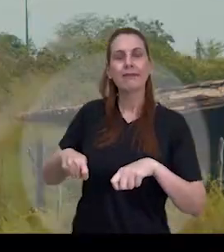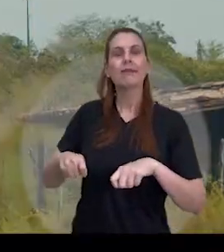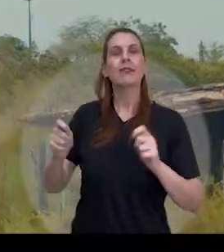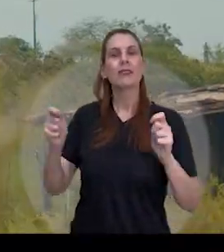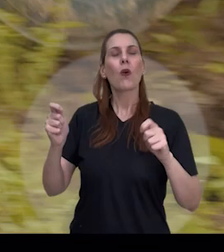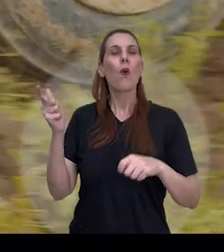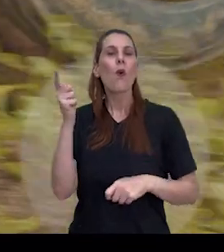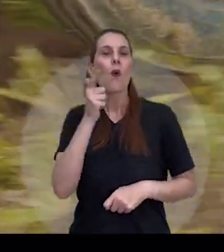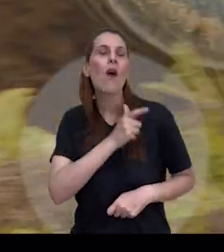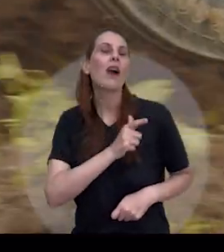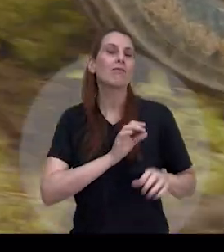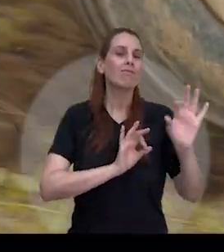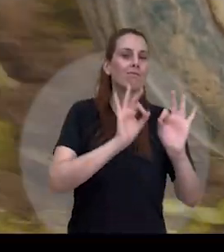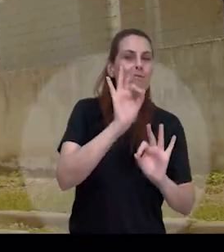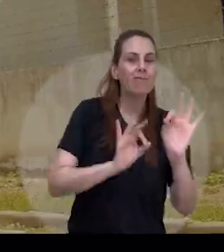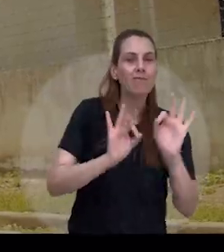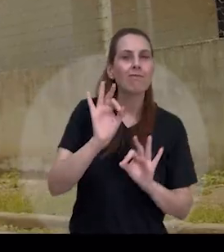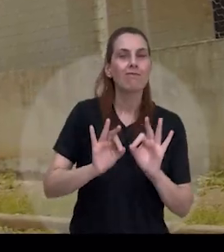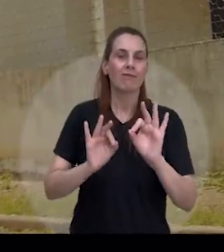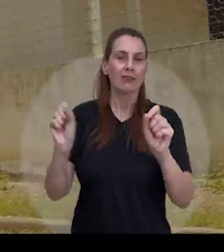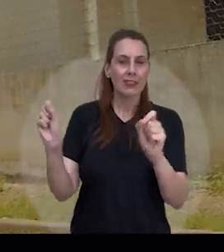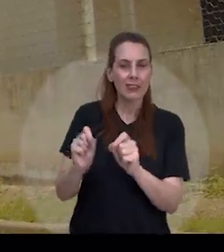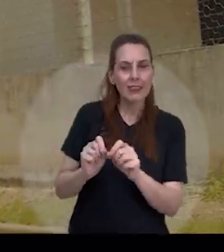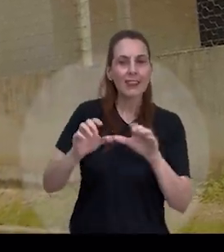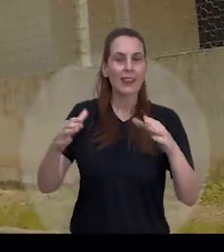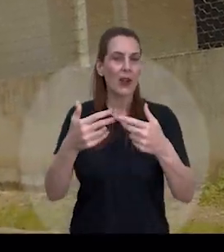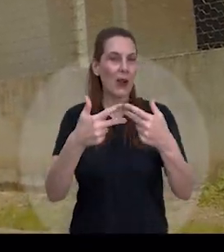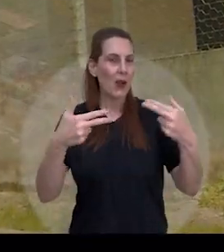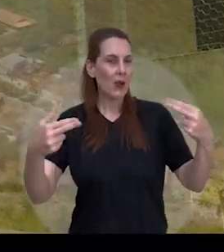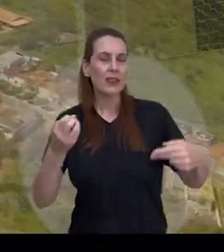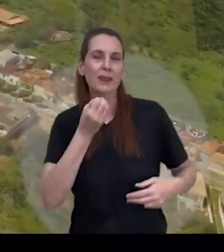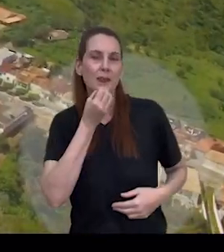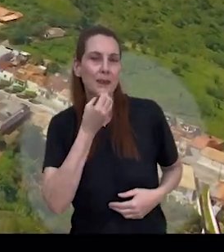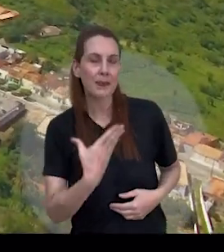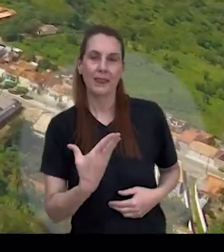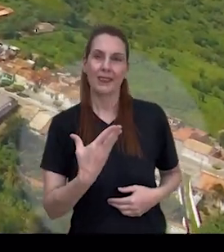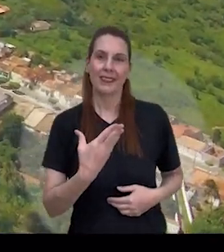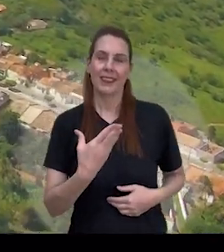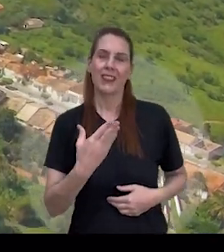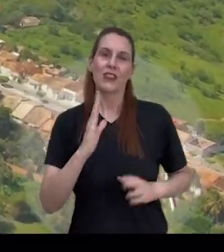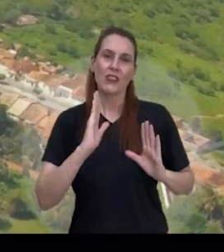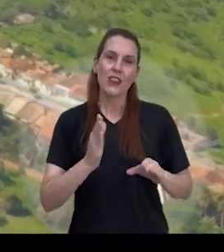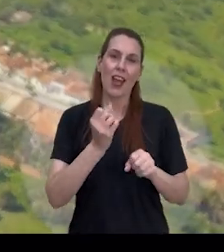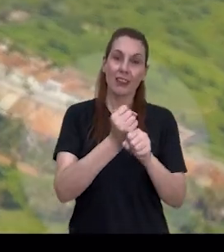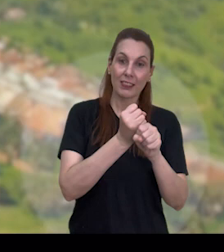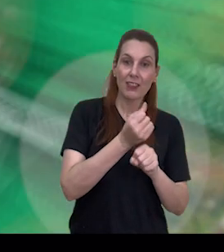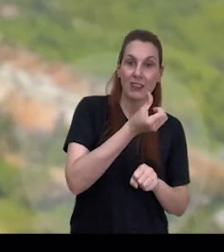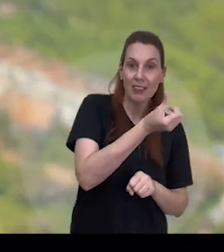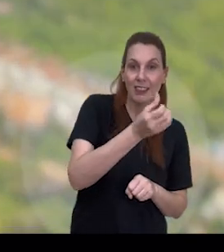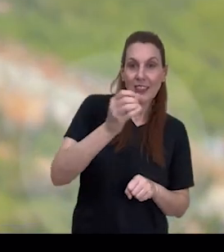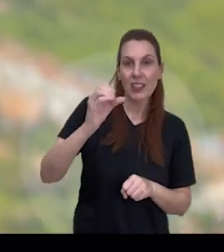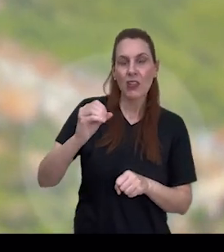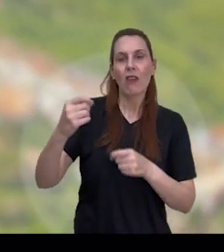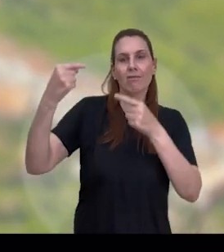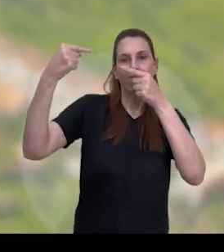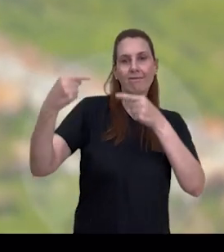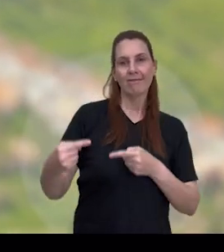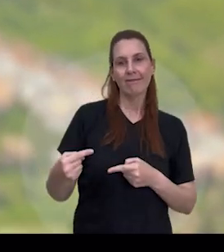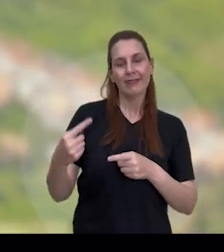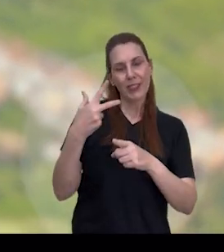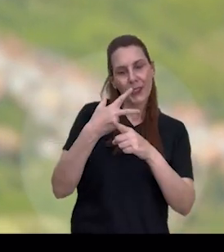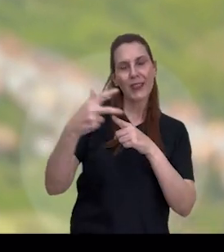à frente, está sendo possível planejar e executar muita coisa boa. São 69 anos de